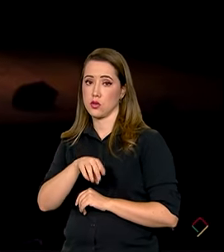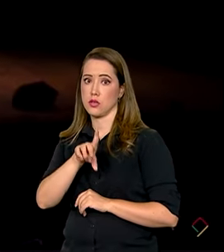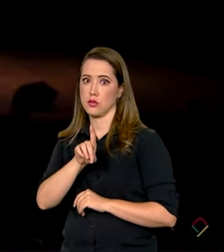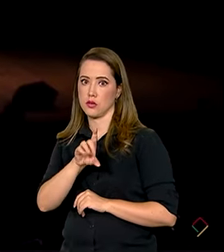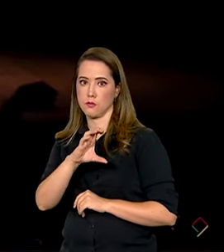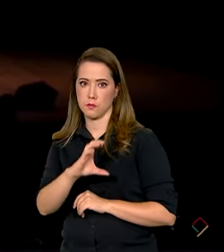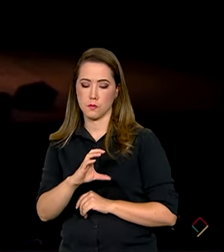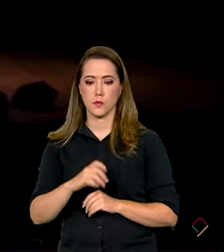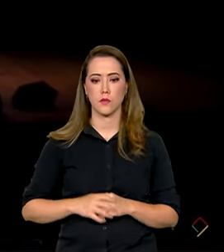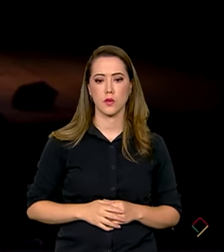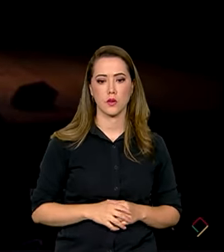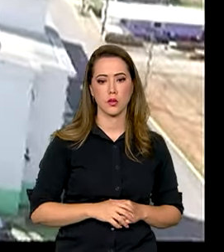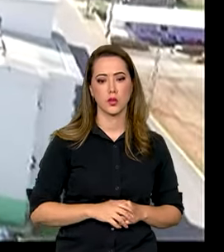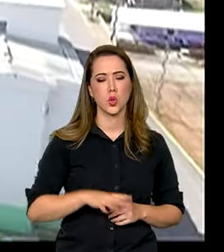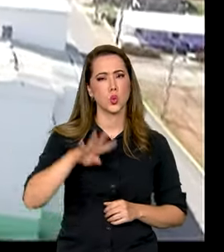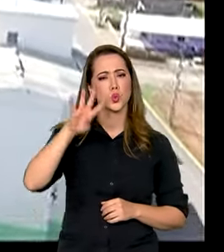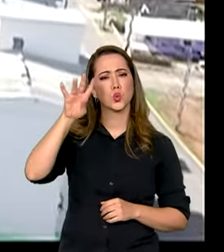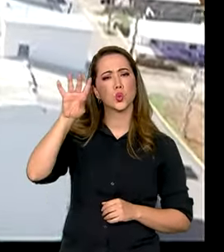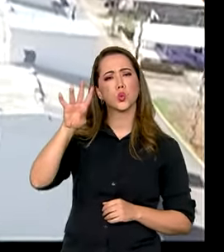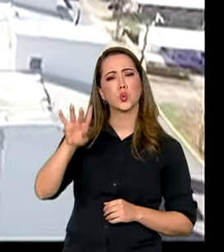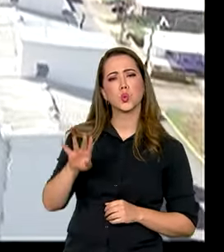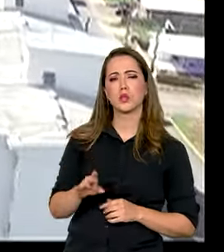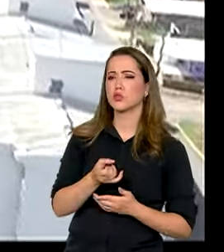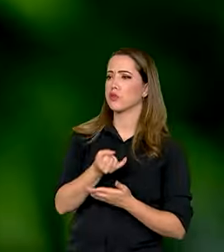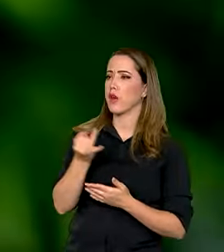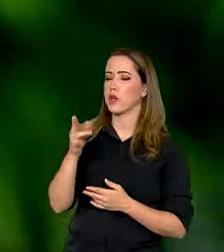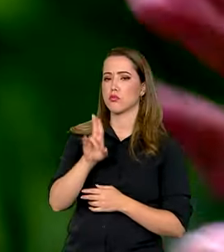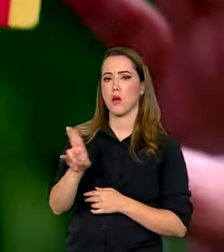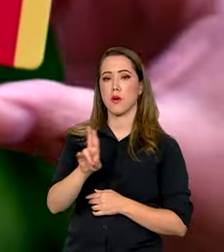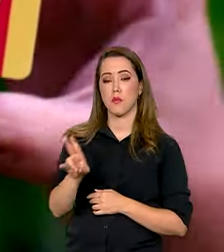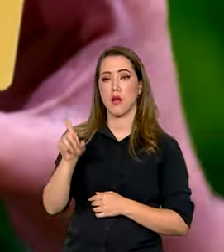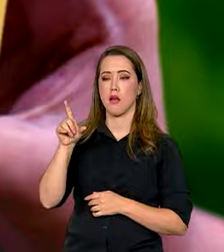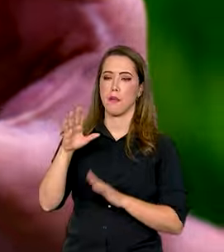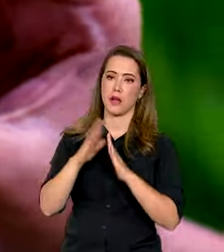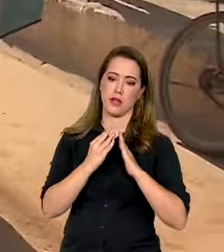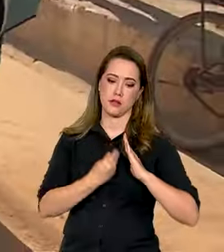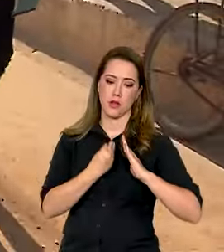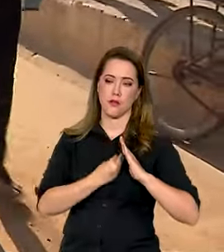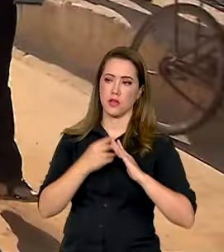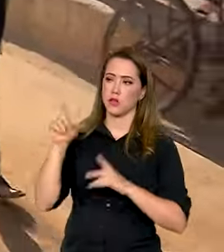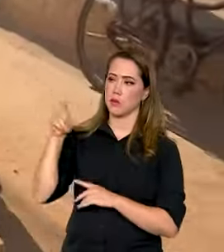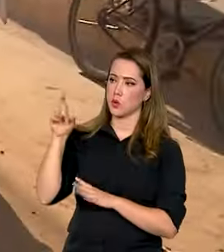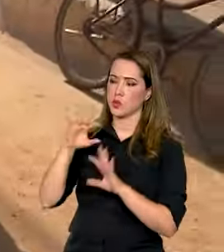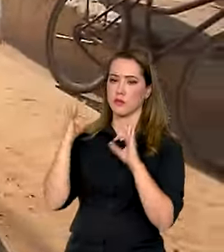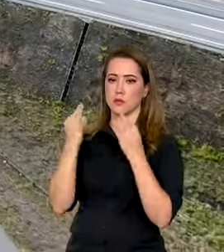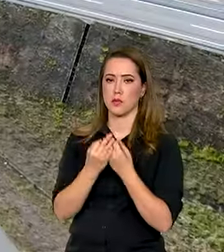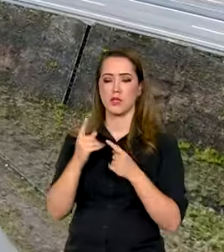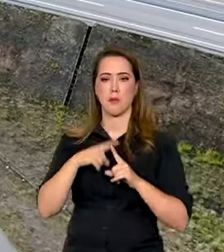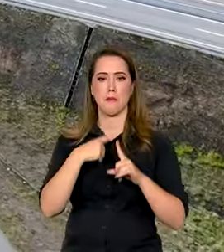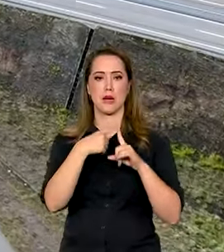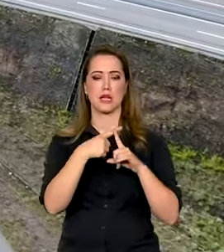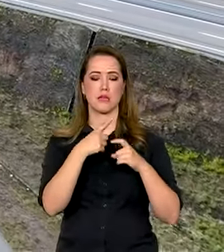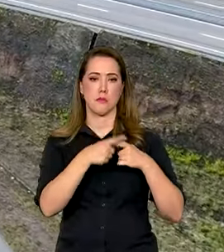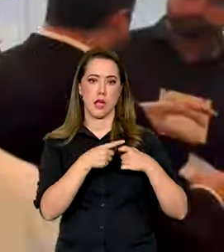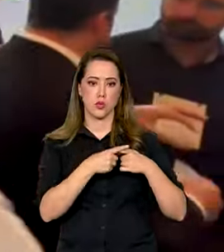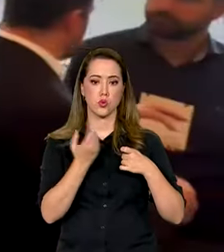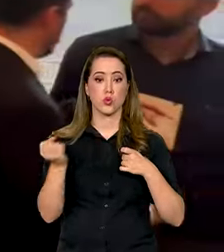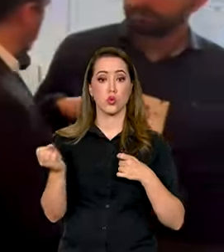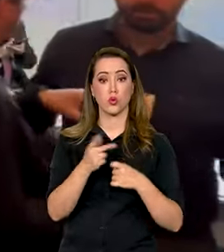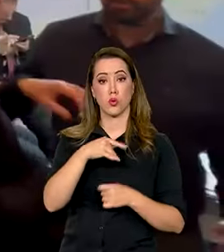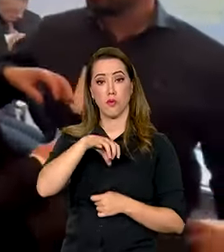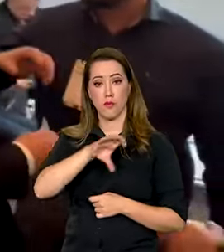A lista é extensa. Minha Casa Minha Vida, Bolsa Família, Mais Médicos, Novo PAC.